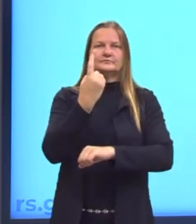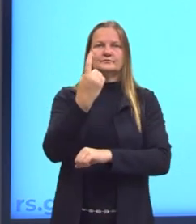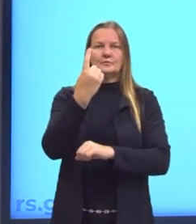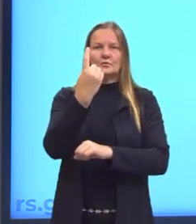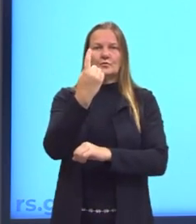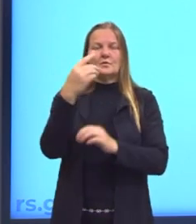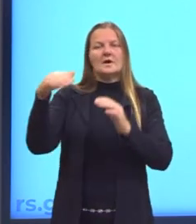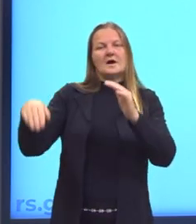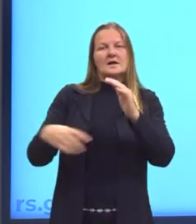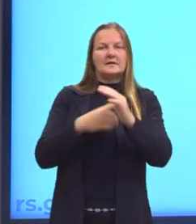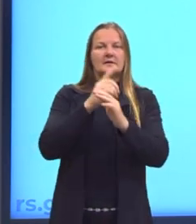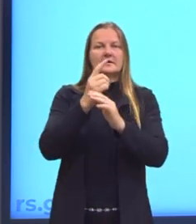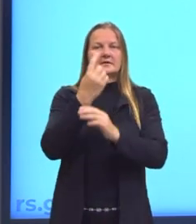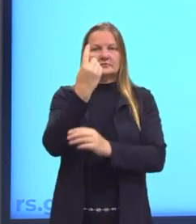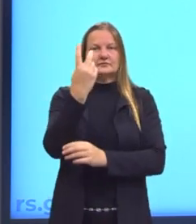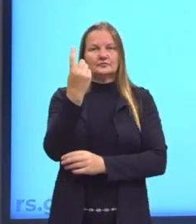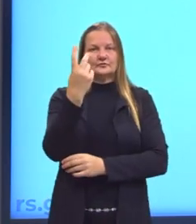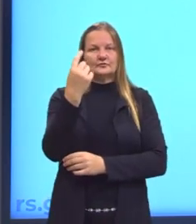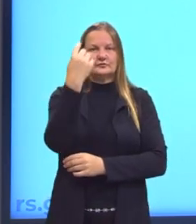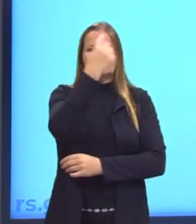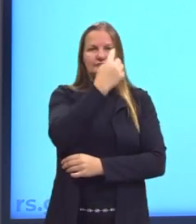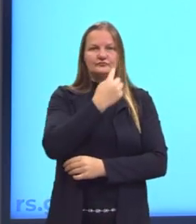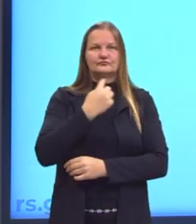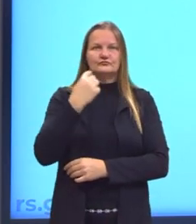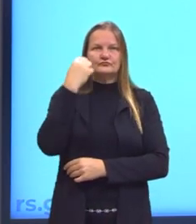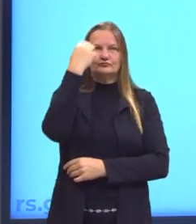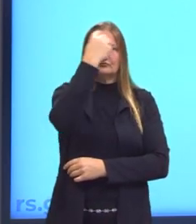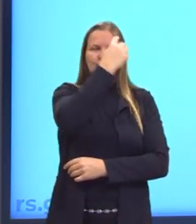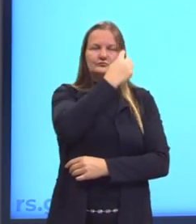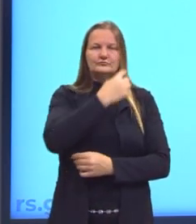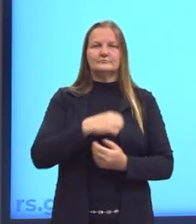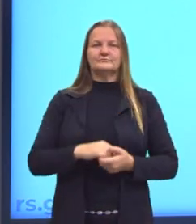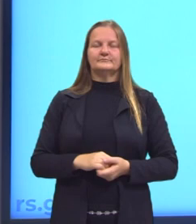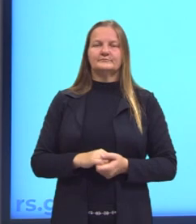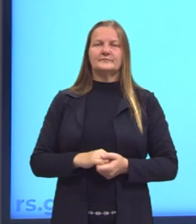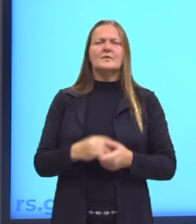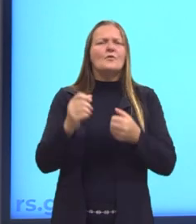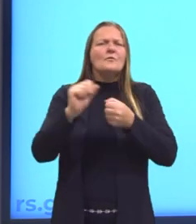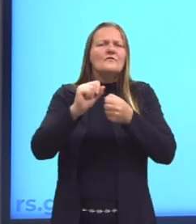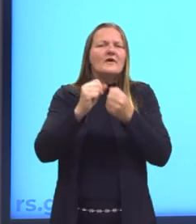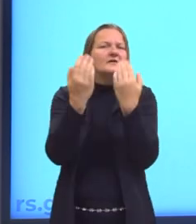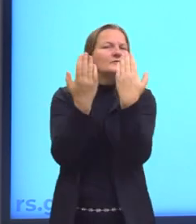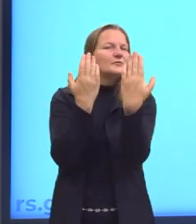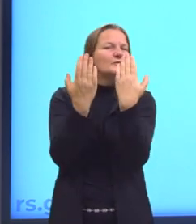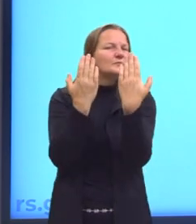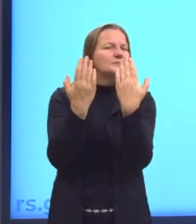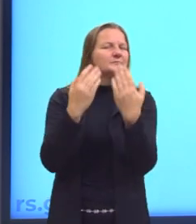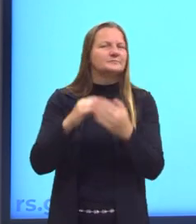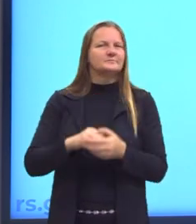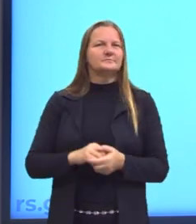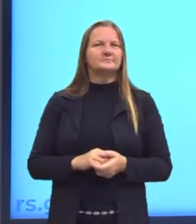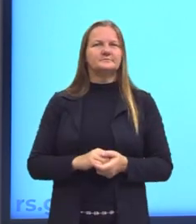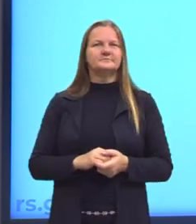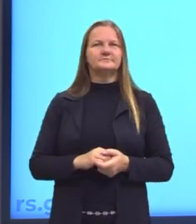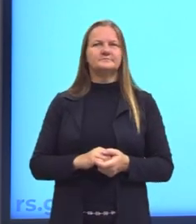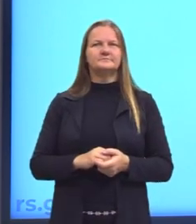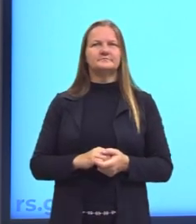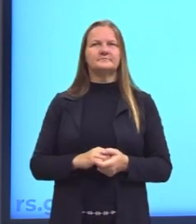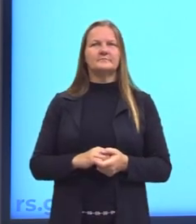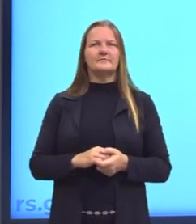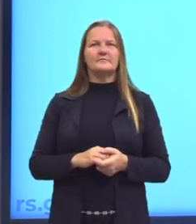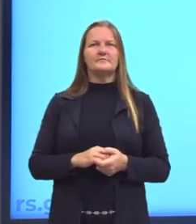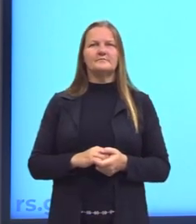até o 12. Como é que eu vou, eu posso fazer essa comparação, né? Aqui nós estamos